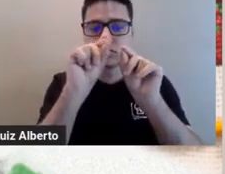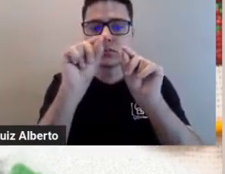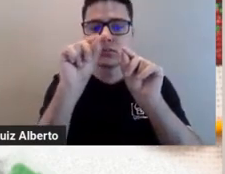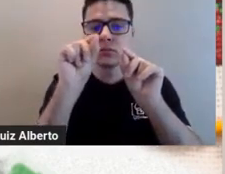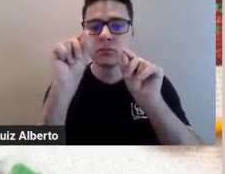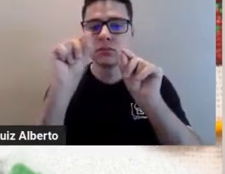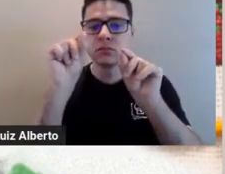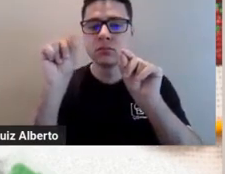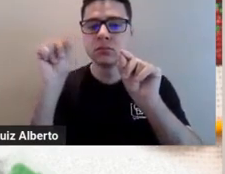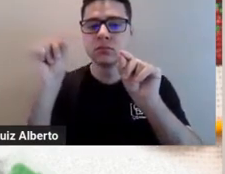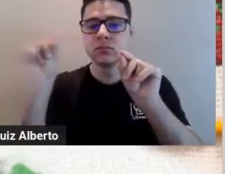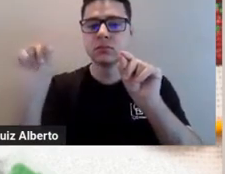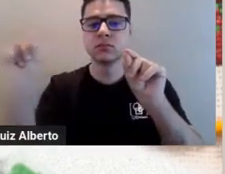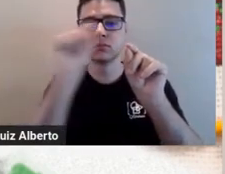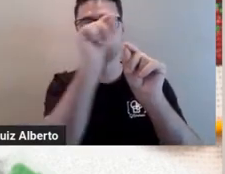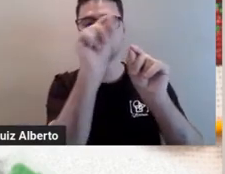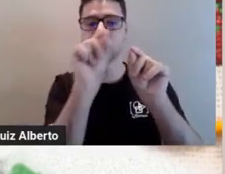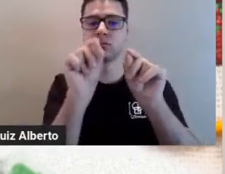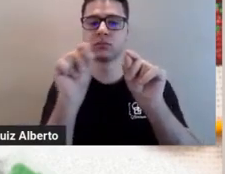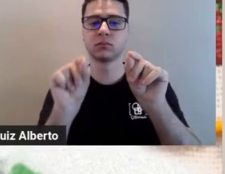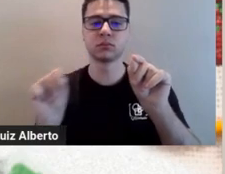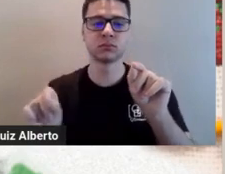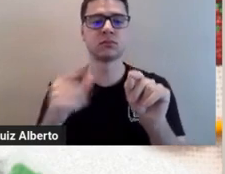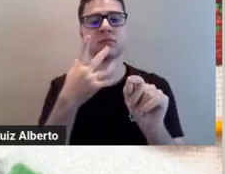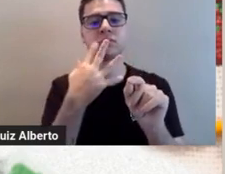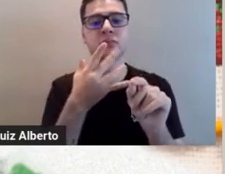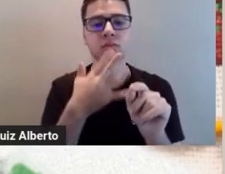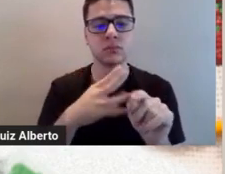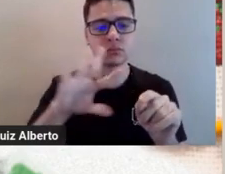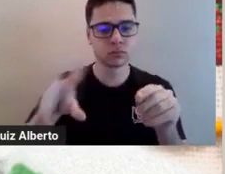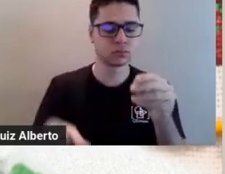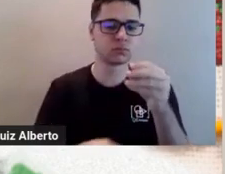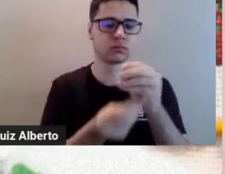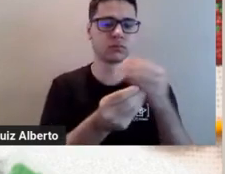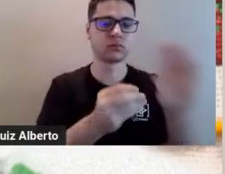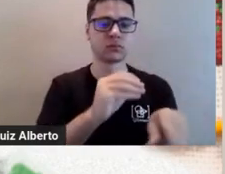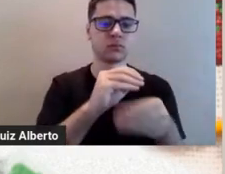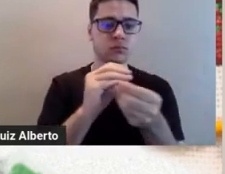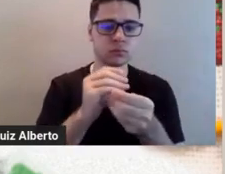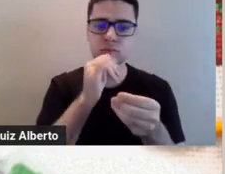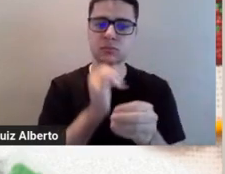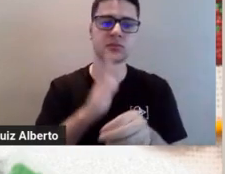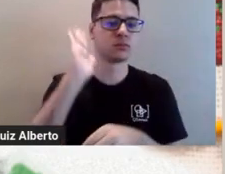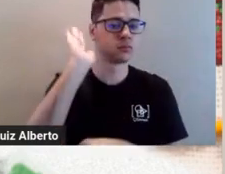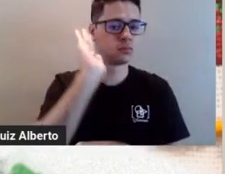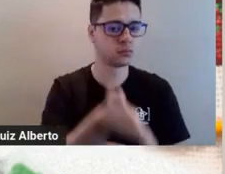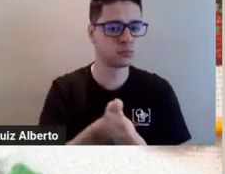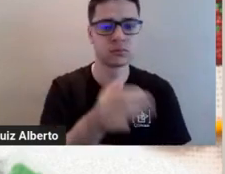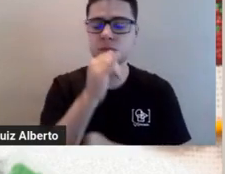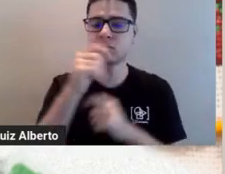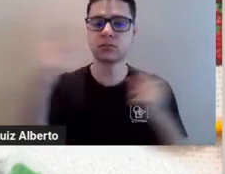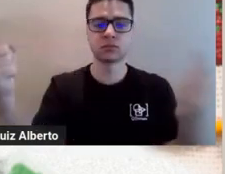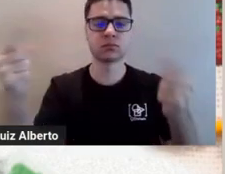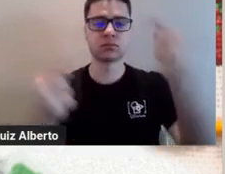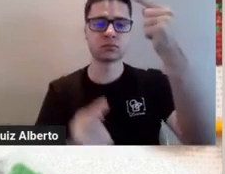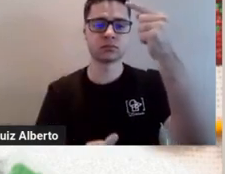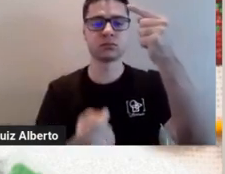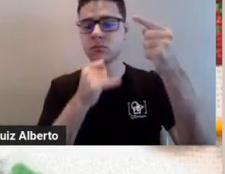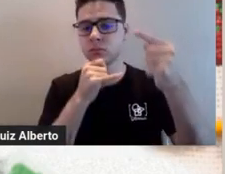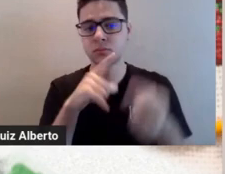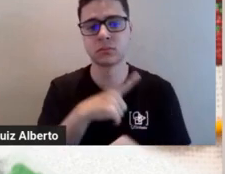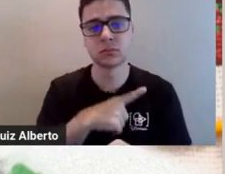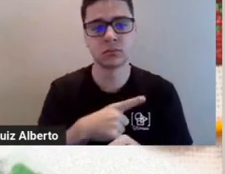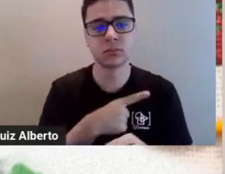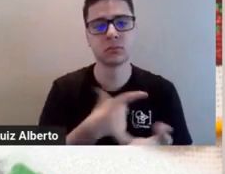no meu círculo. Então, essas cores complementares, que seriam as diretamente opostas, elas têm um